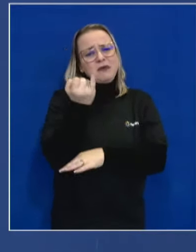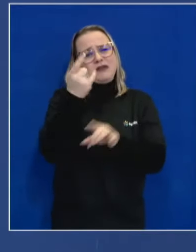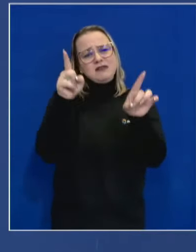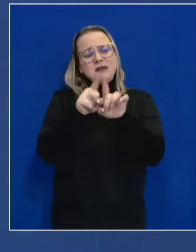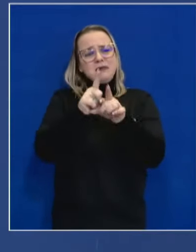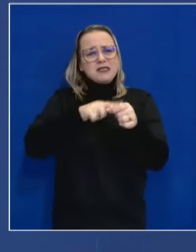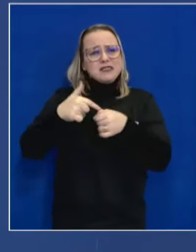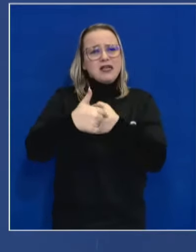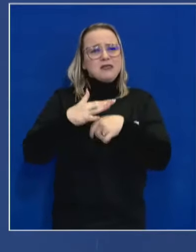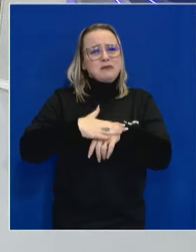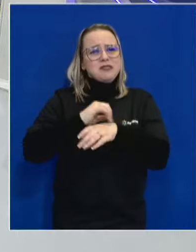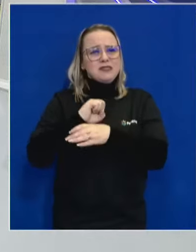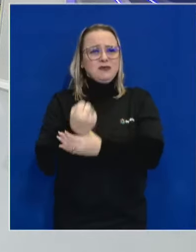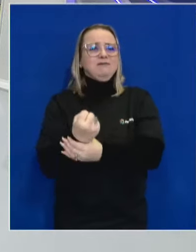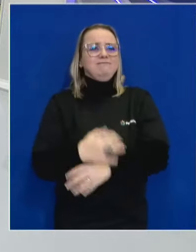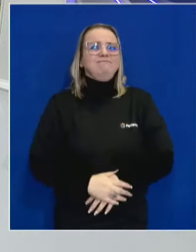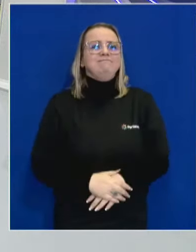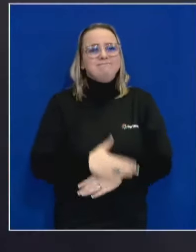em uma cidade mais segura. Obrigado, candidatos.